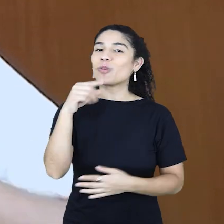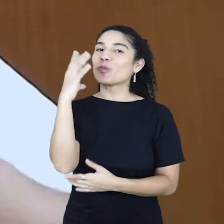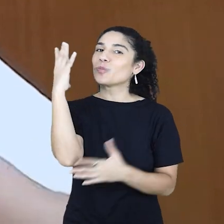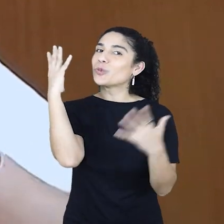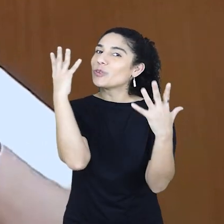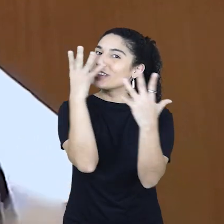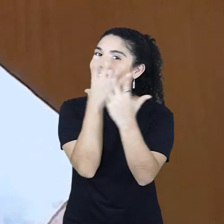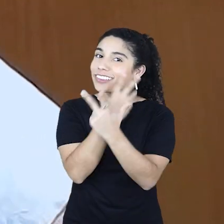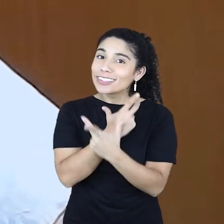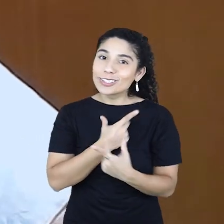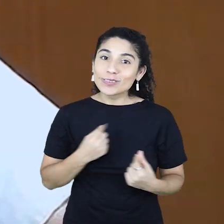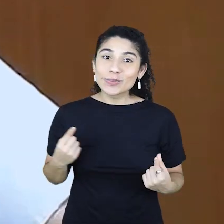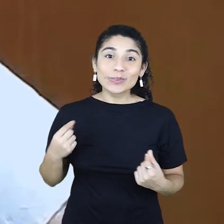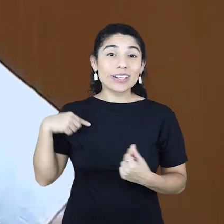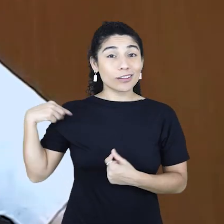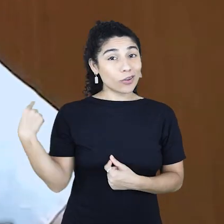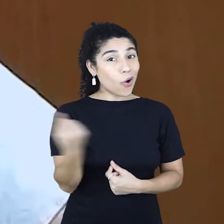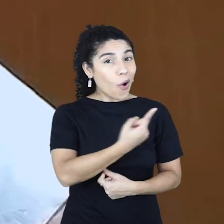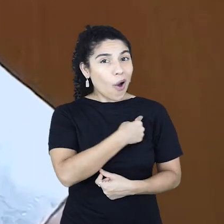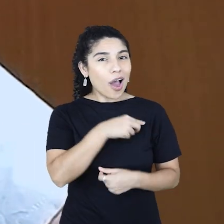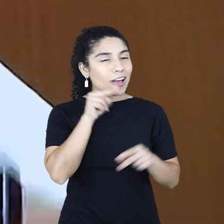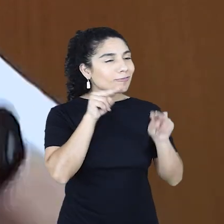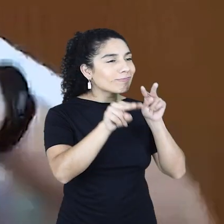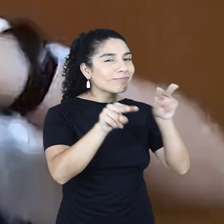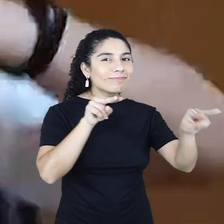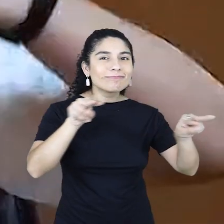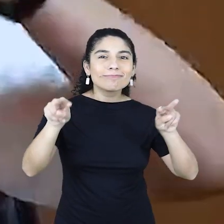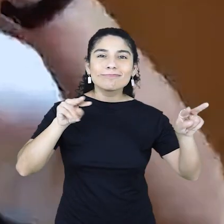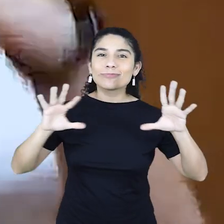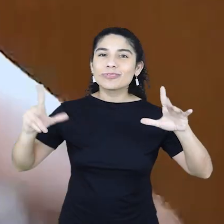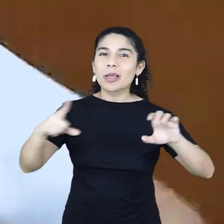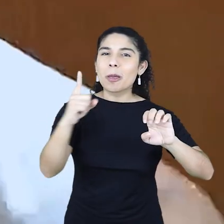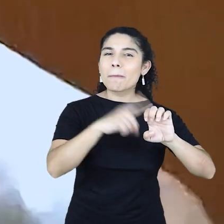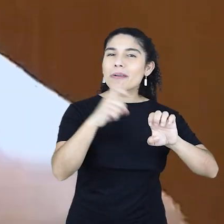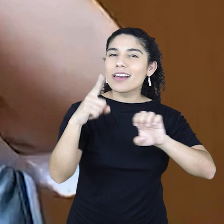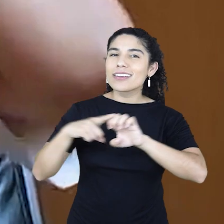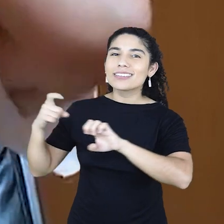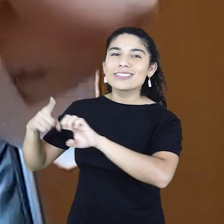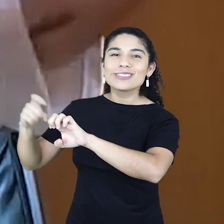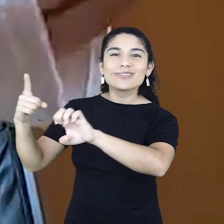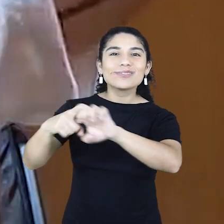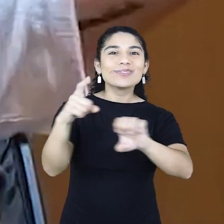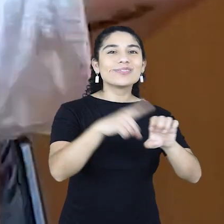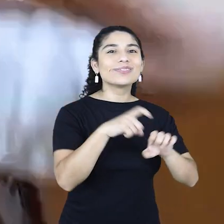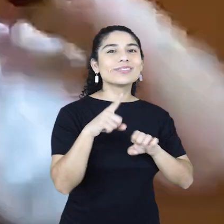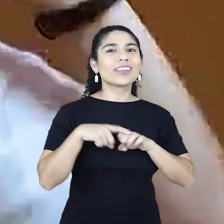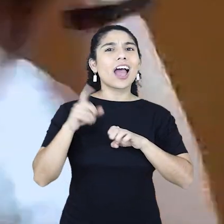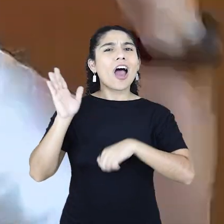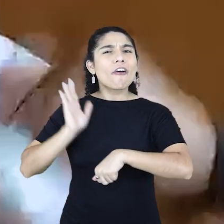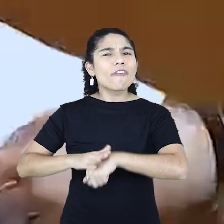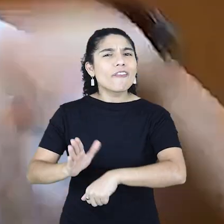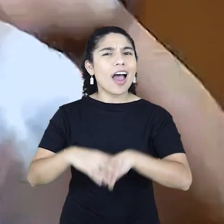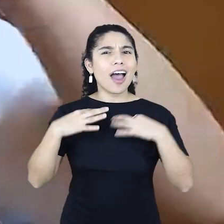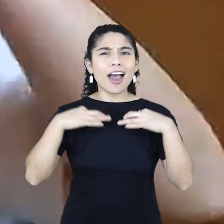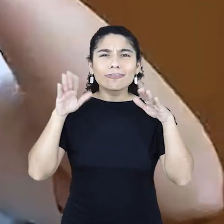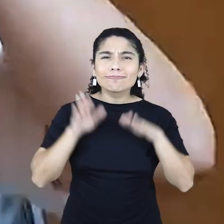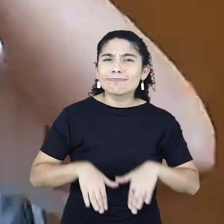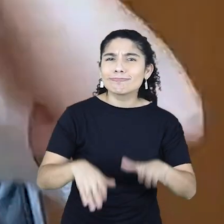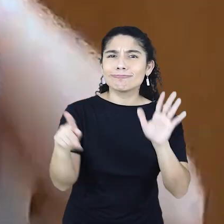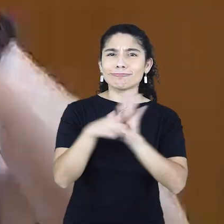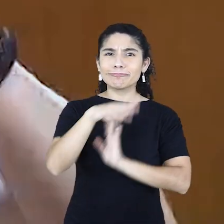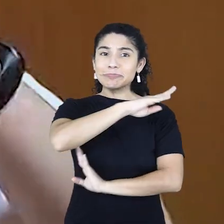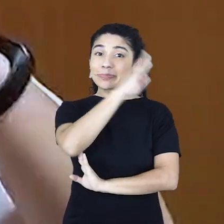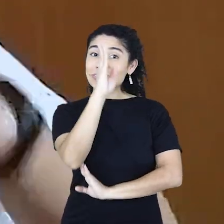E isso foi muito bonito, porque a gente via todos os empreendimentos e as redes de confecção